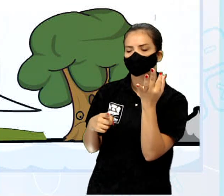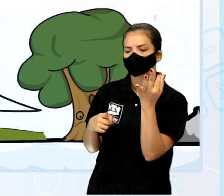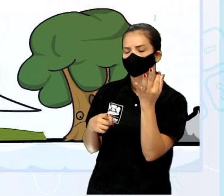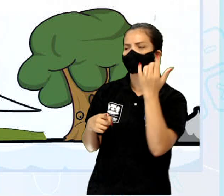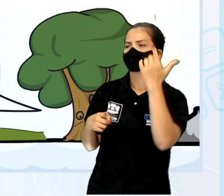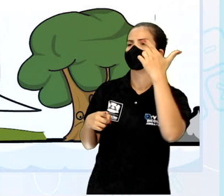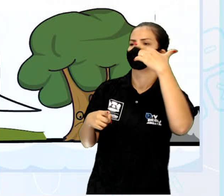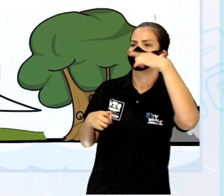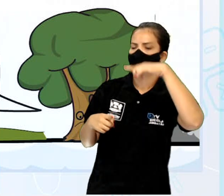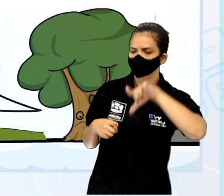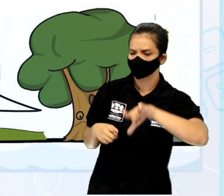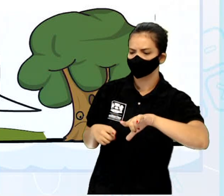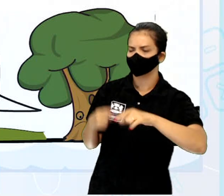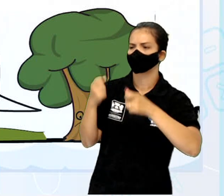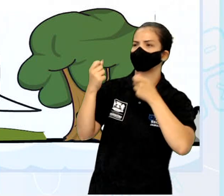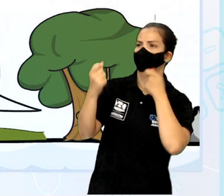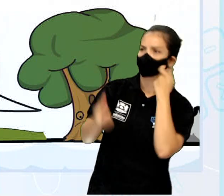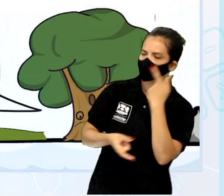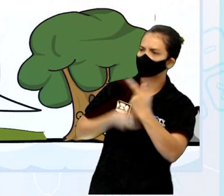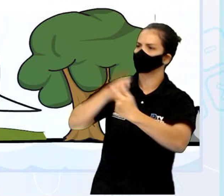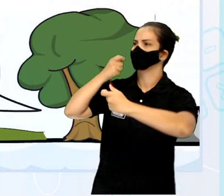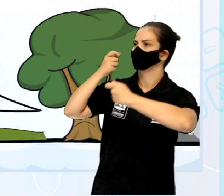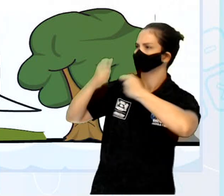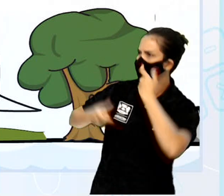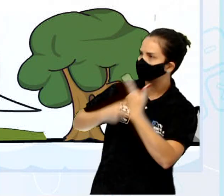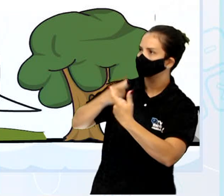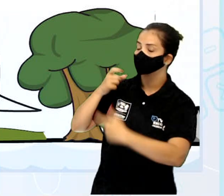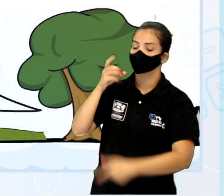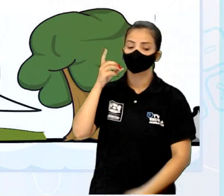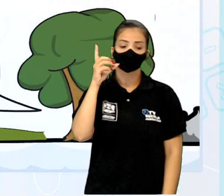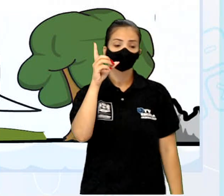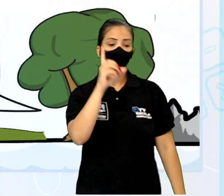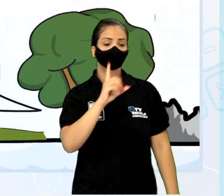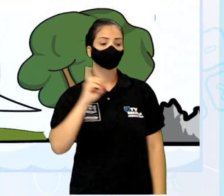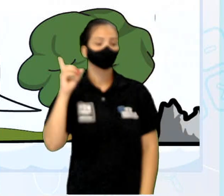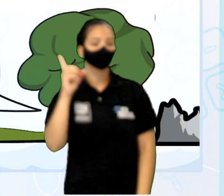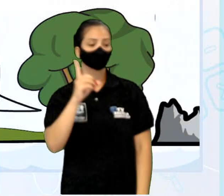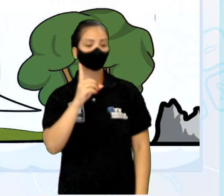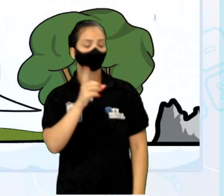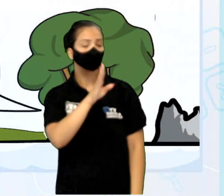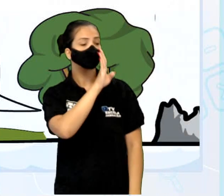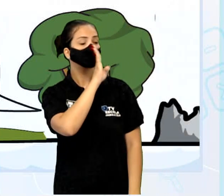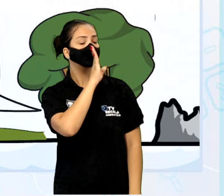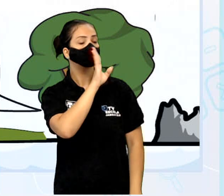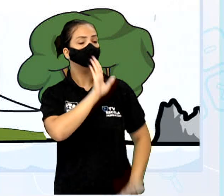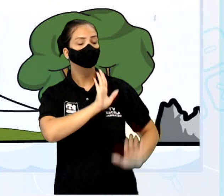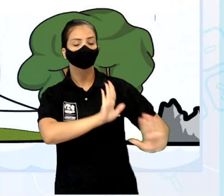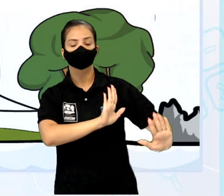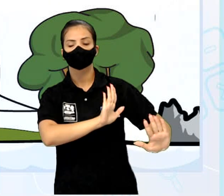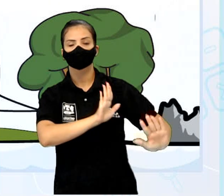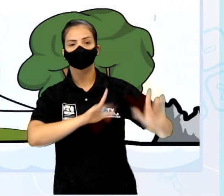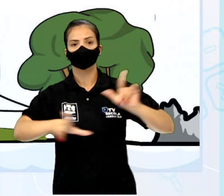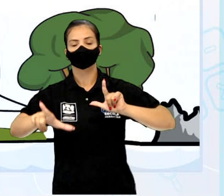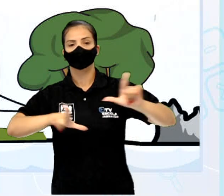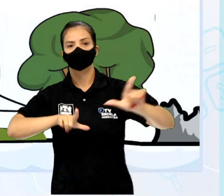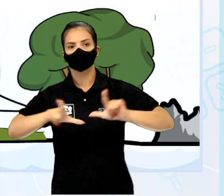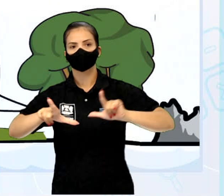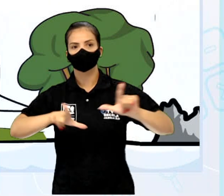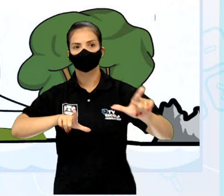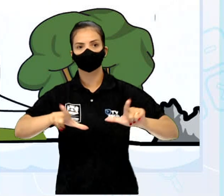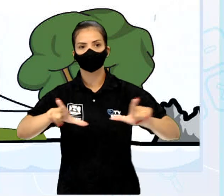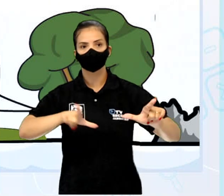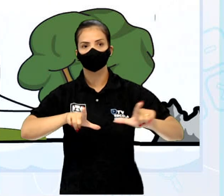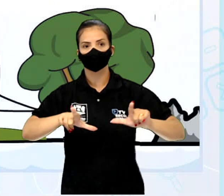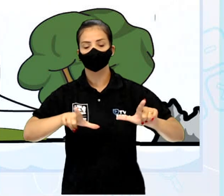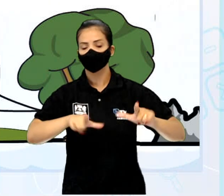uma vez a reclamar. Os deuses precisavam de silêncio para trabalhar, E já estavam